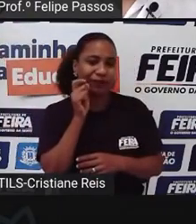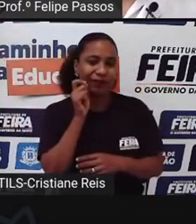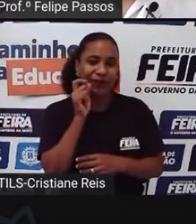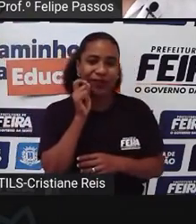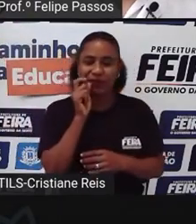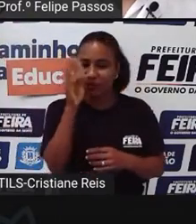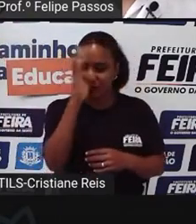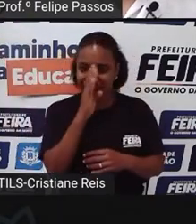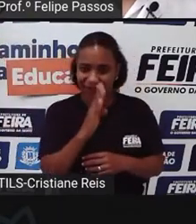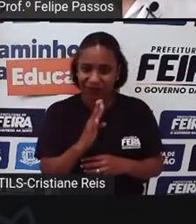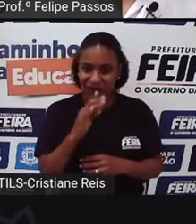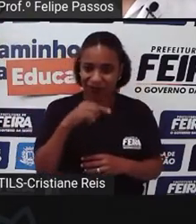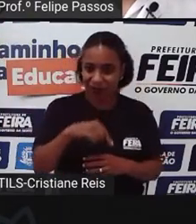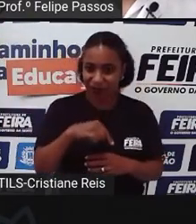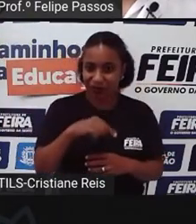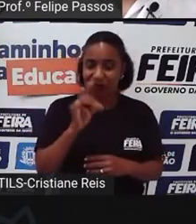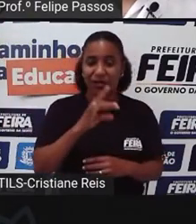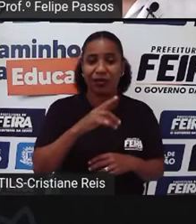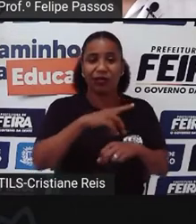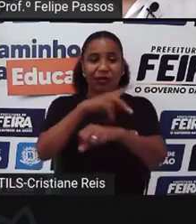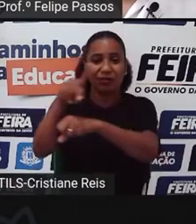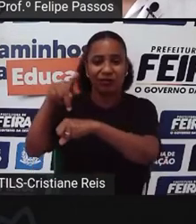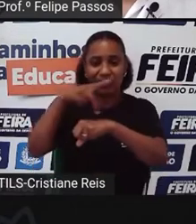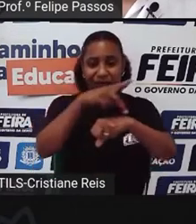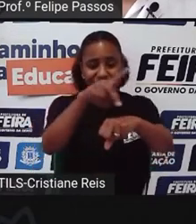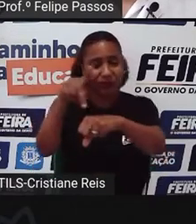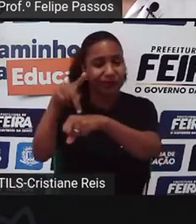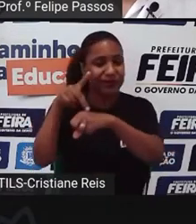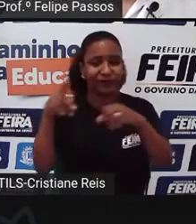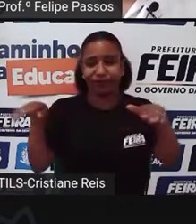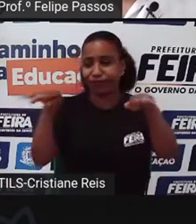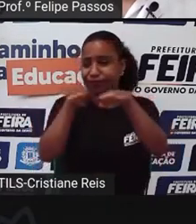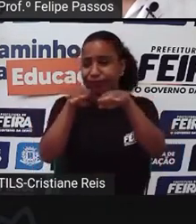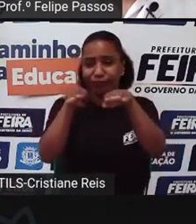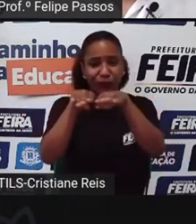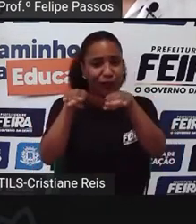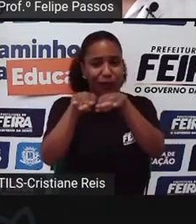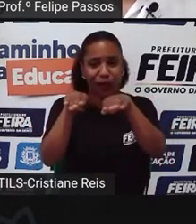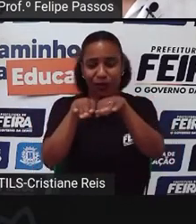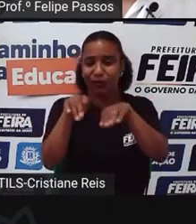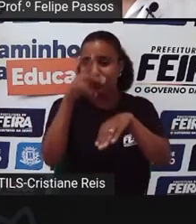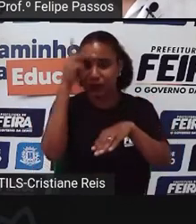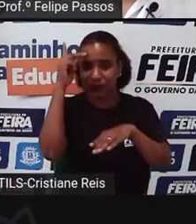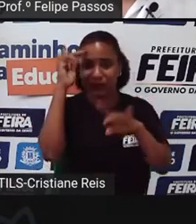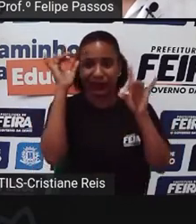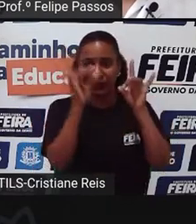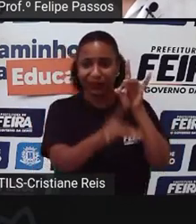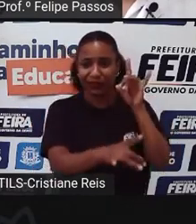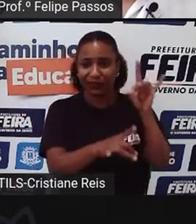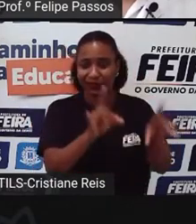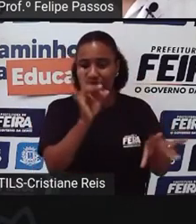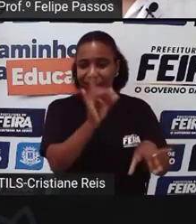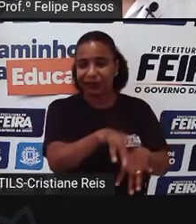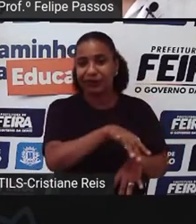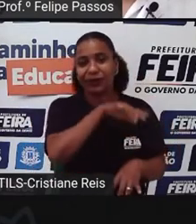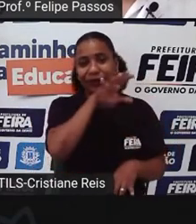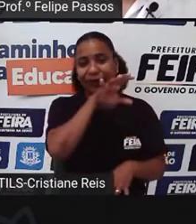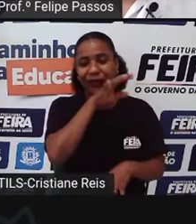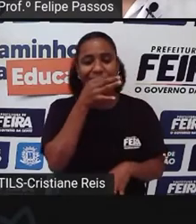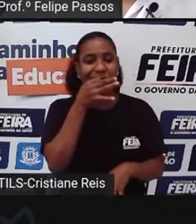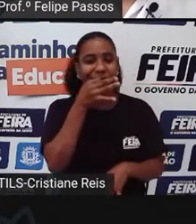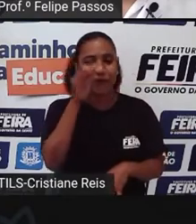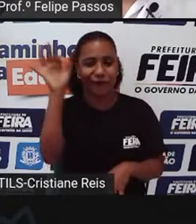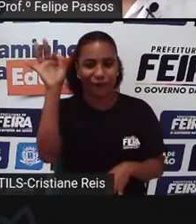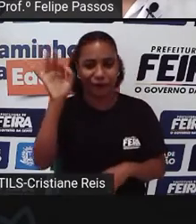Outros lugares Também as pessoas Fazem a mesma coisa Então é uma situação Horrível Mas isso não é só Quando as pessoas